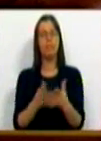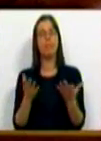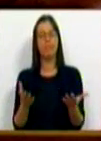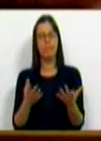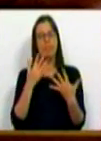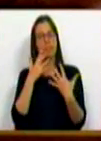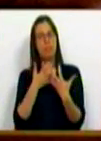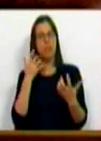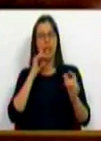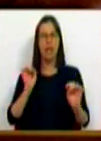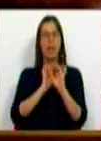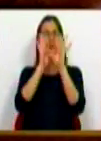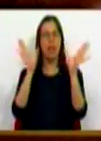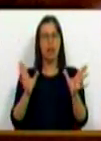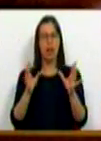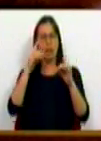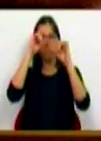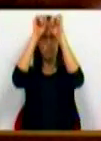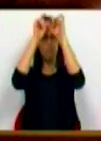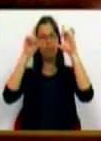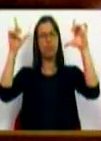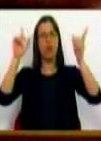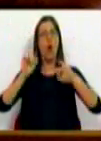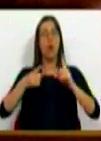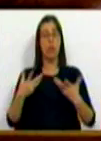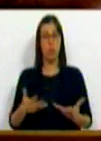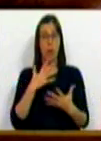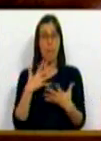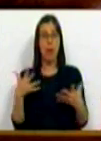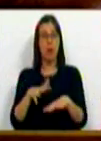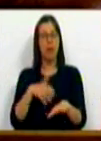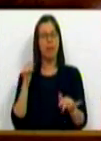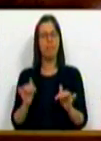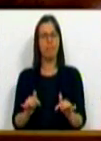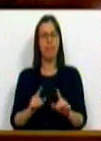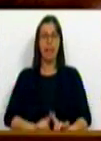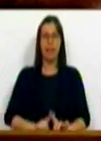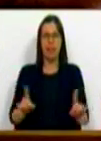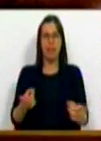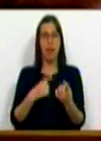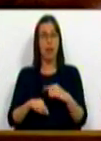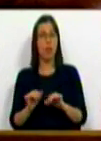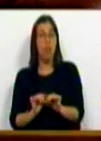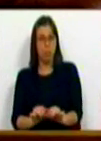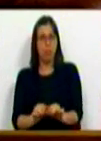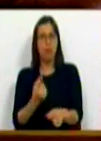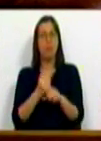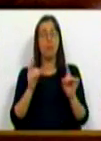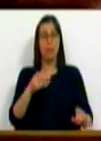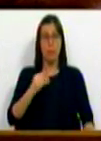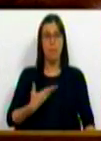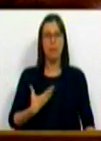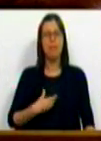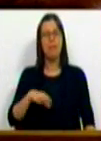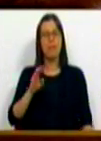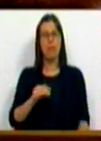assinala de forma clara uma linha ideológica onde a atual maioria parlamentar difere da oposição, visto que o PSD